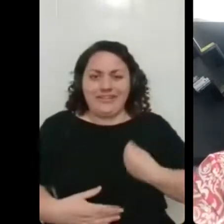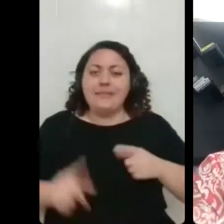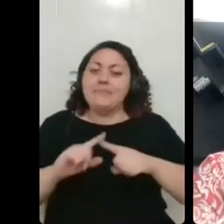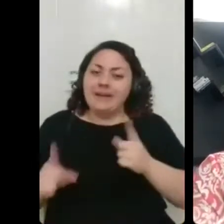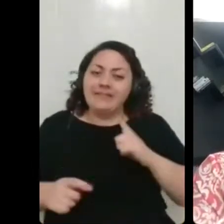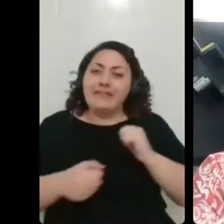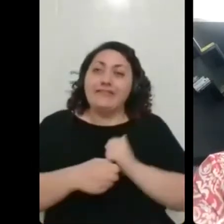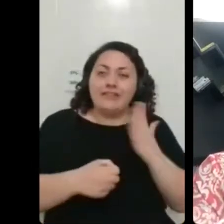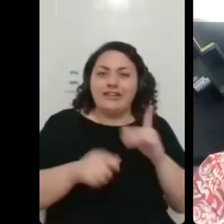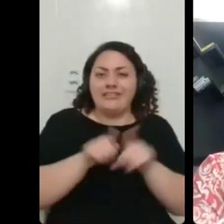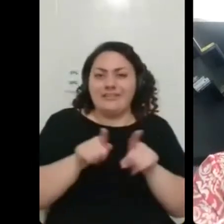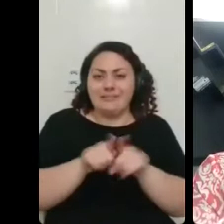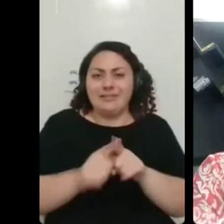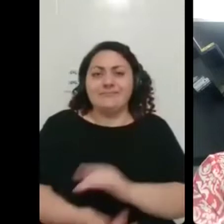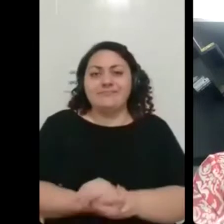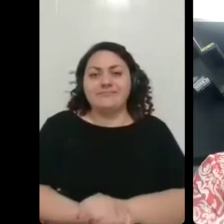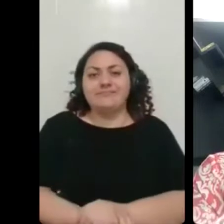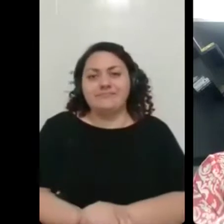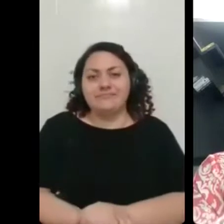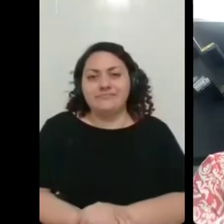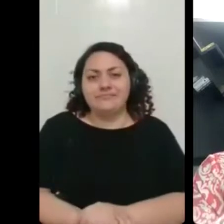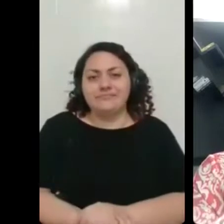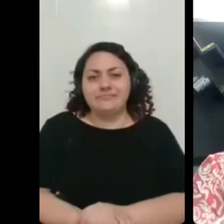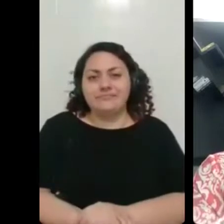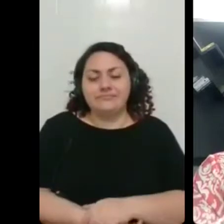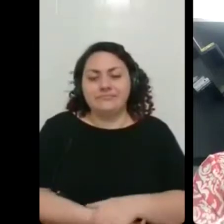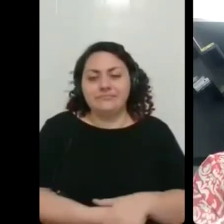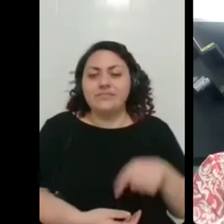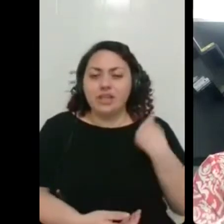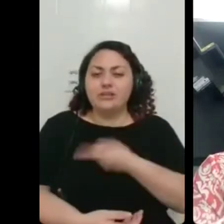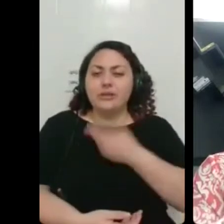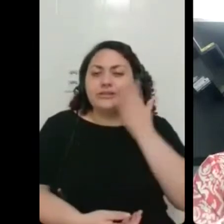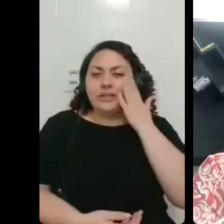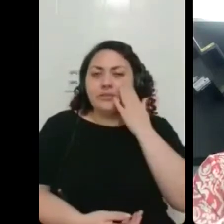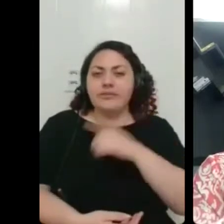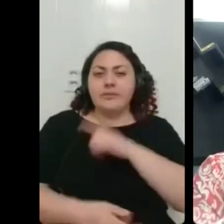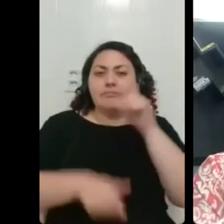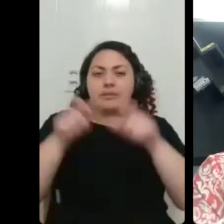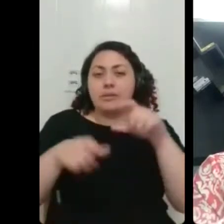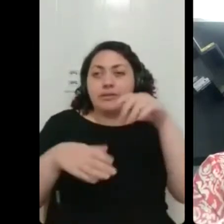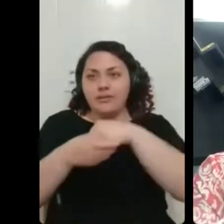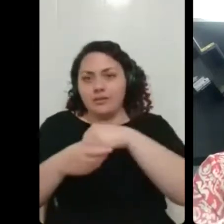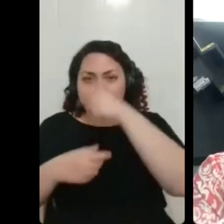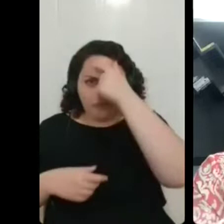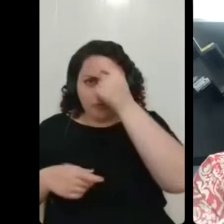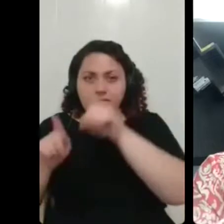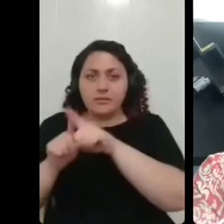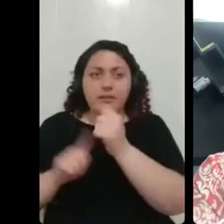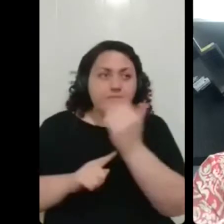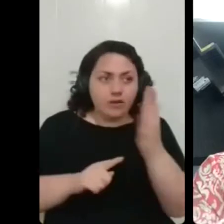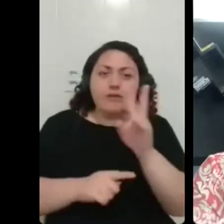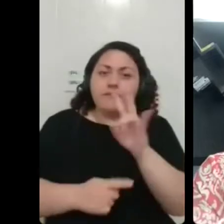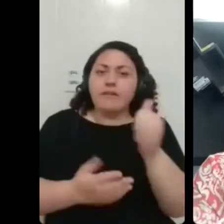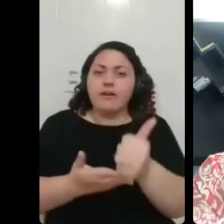e saber que a gente tem pessoas tanto dentro da instituição quanto fora que vão estar ali com a gente sabe? que vão